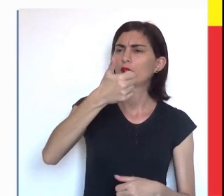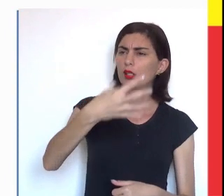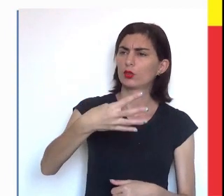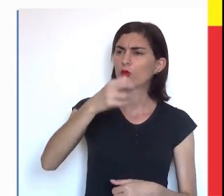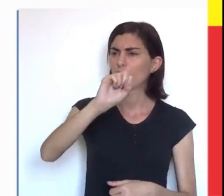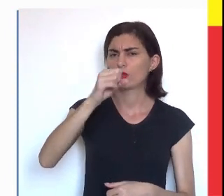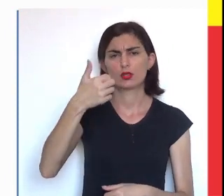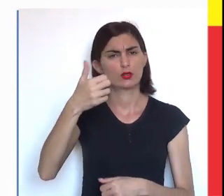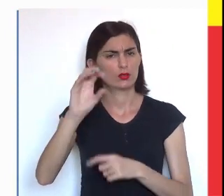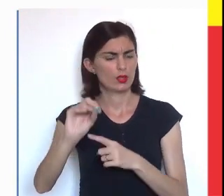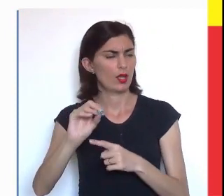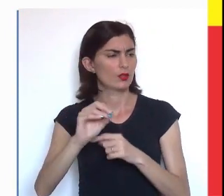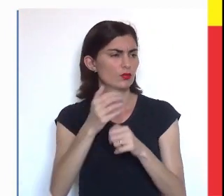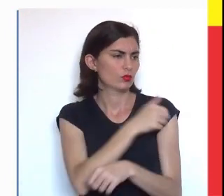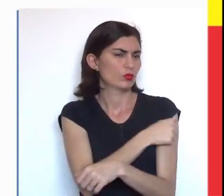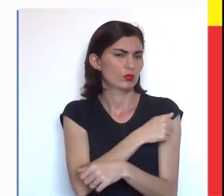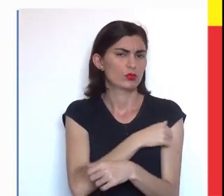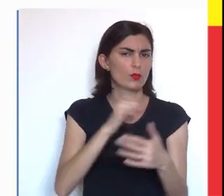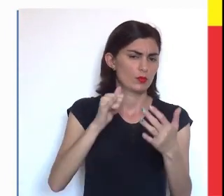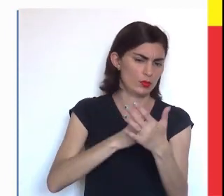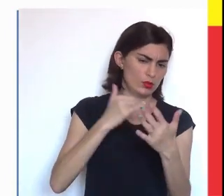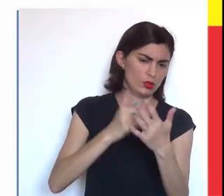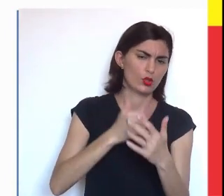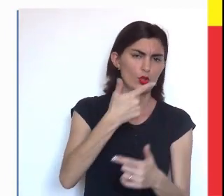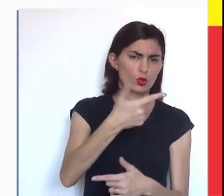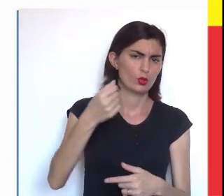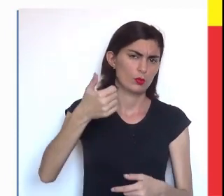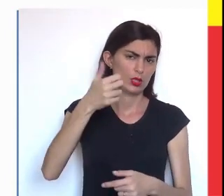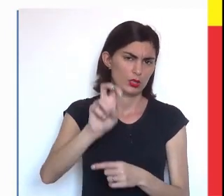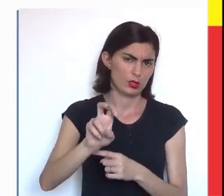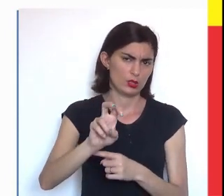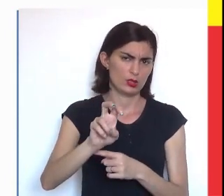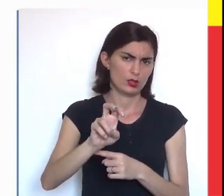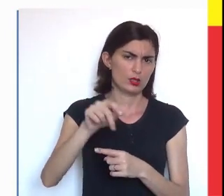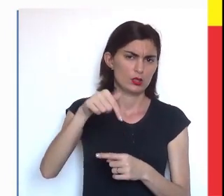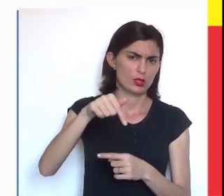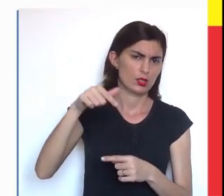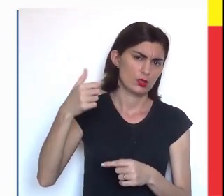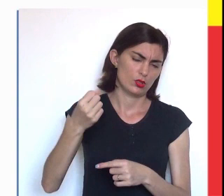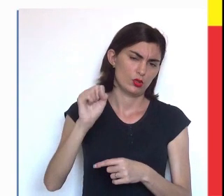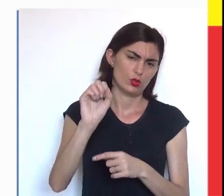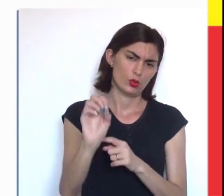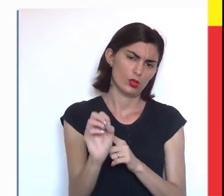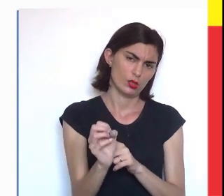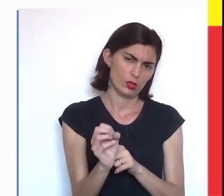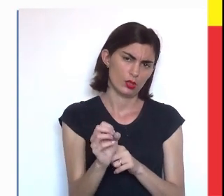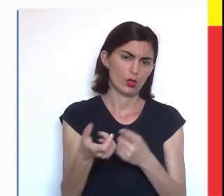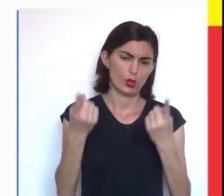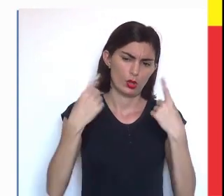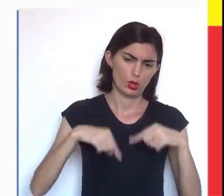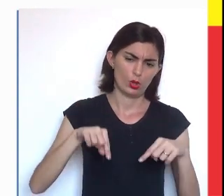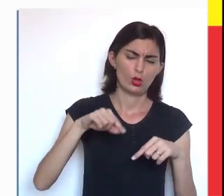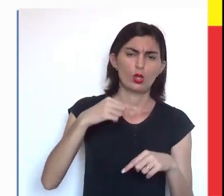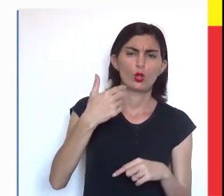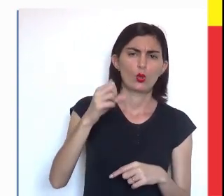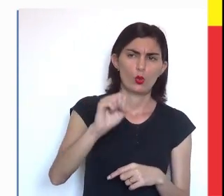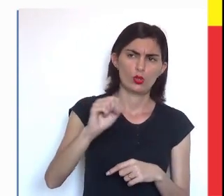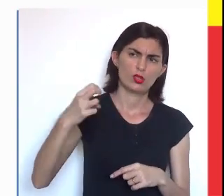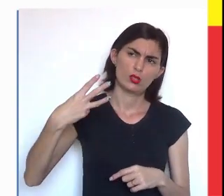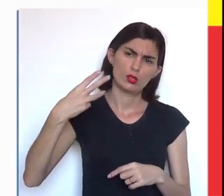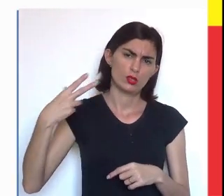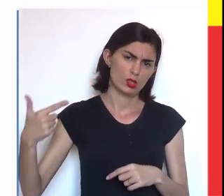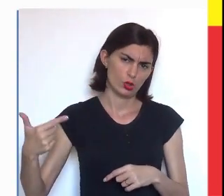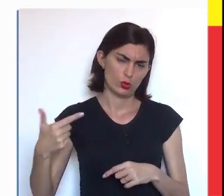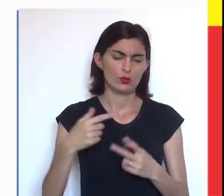2014, eram 810 estudantes matriculados. Em 2015, 780. Em 2016,